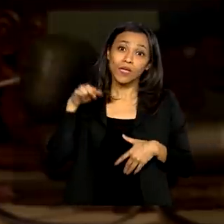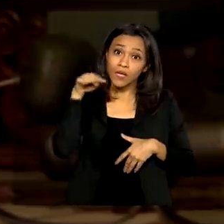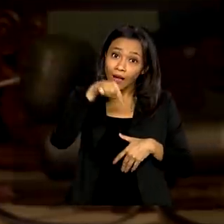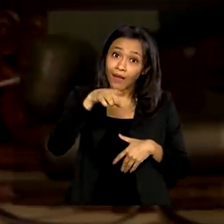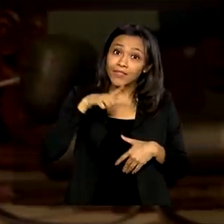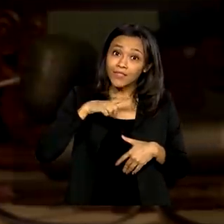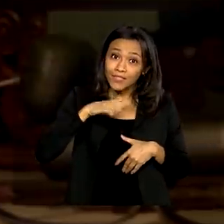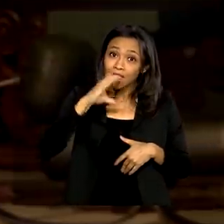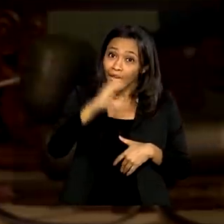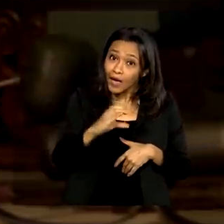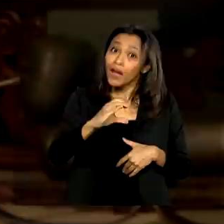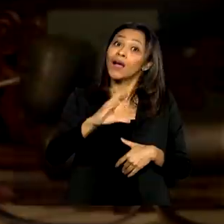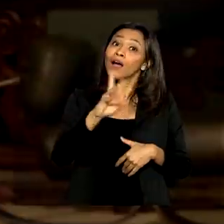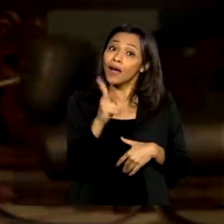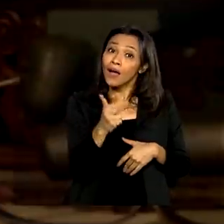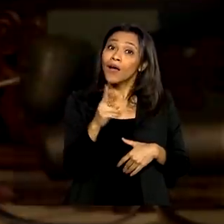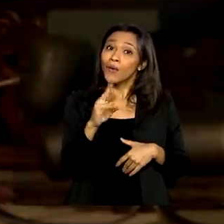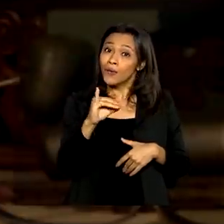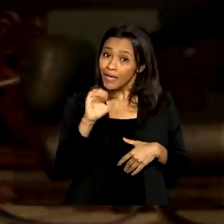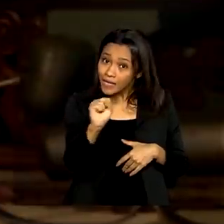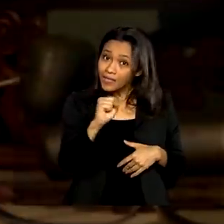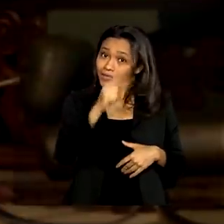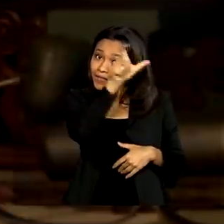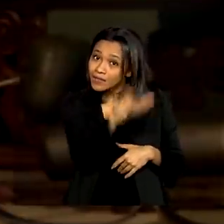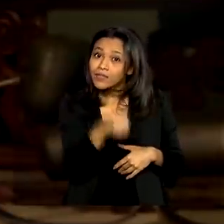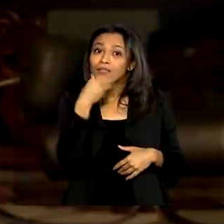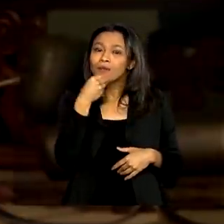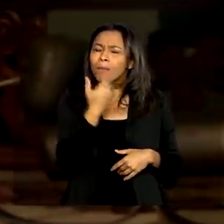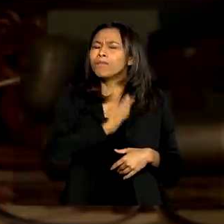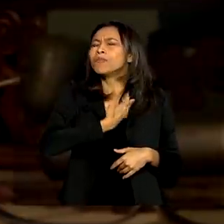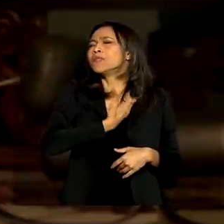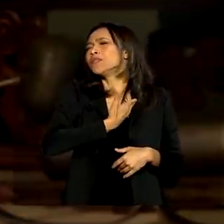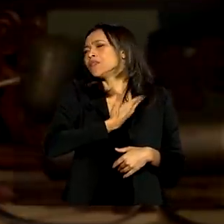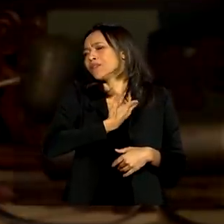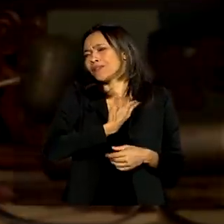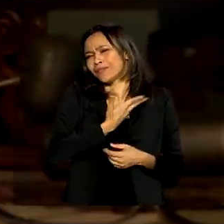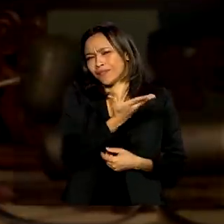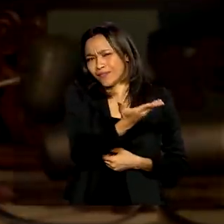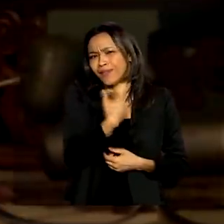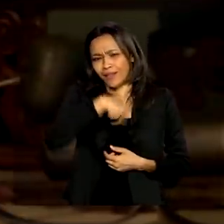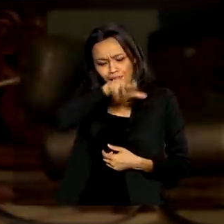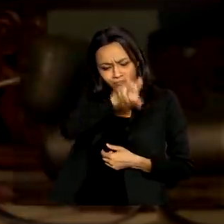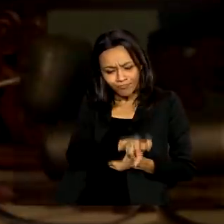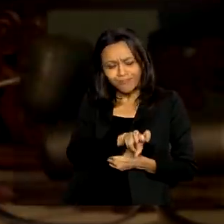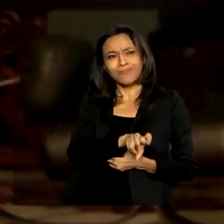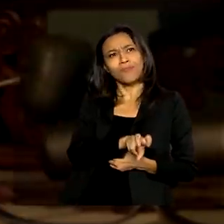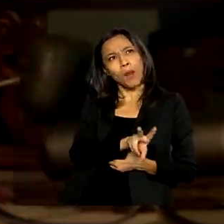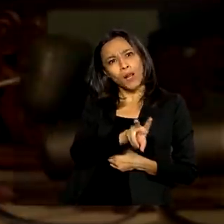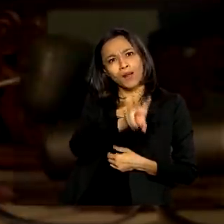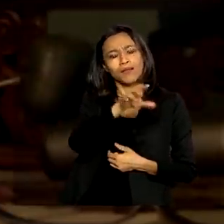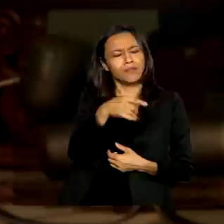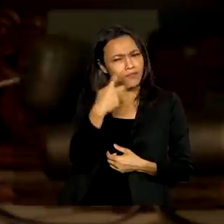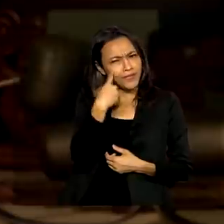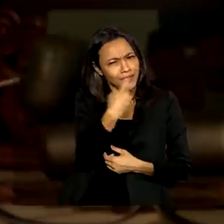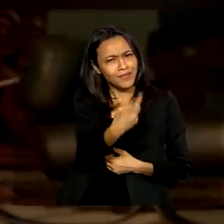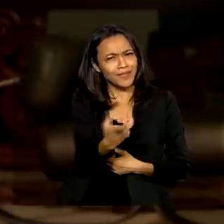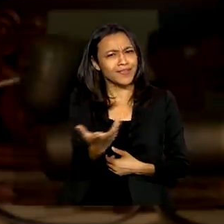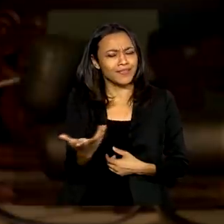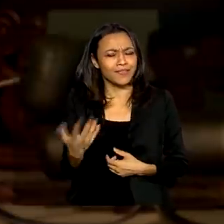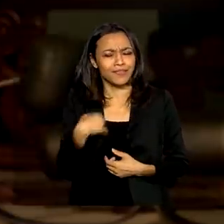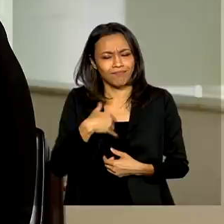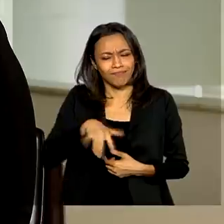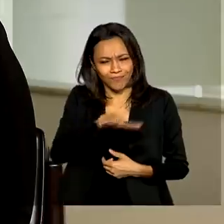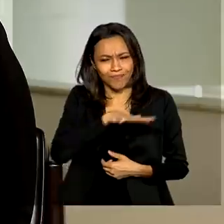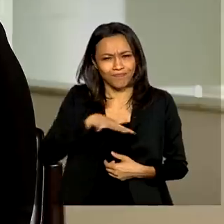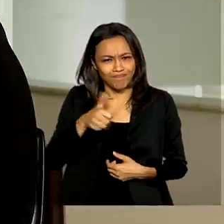também estava o Chris, né, o Chris também é um amigo meu, que está lá como tripulante da estação. Então foi muito interessante, de forma